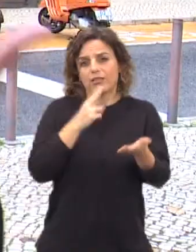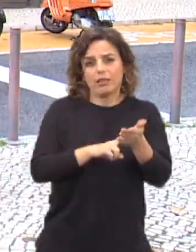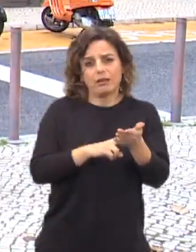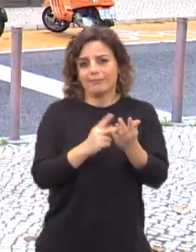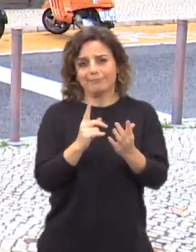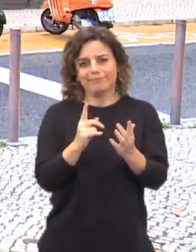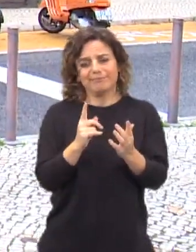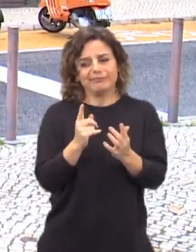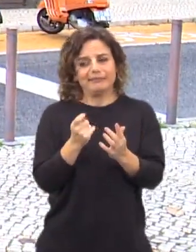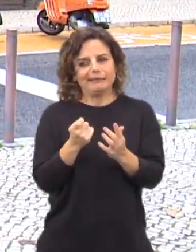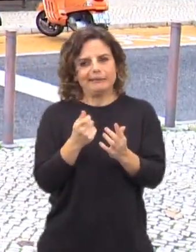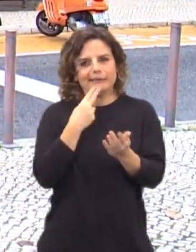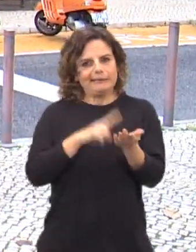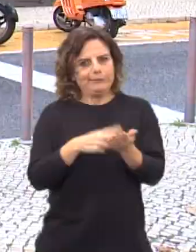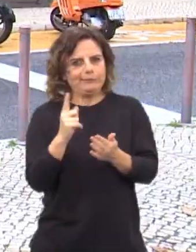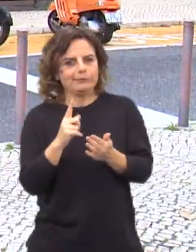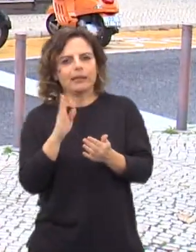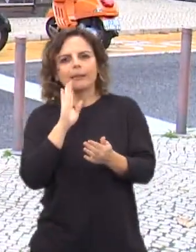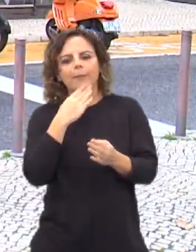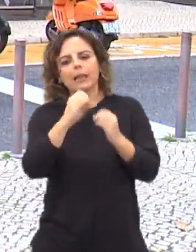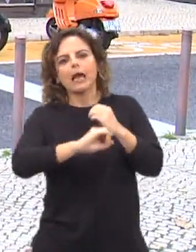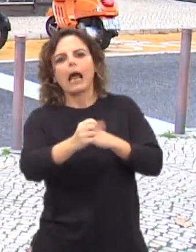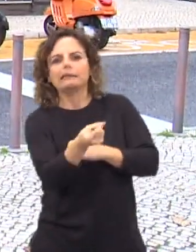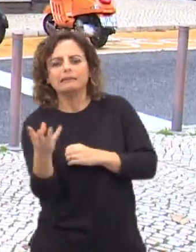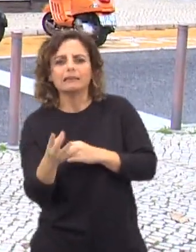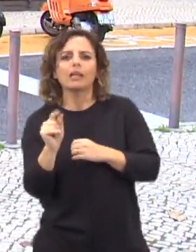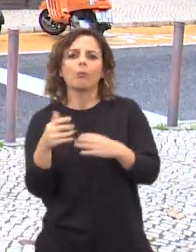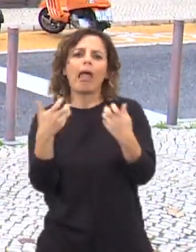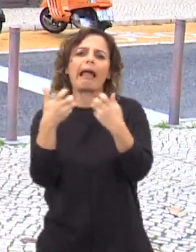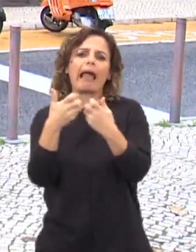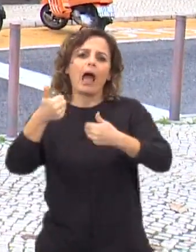verdade. Depois depende dos canais. Há estas guerras das audiências